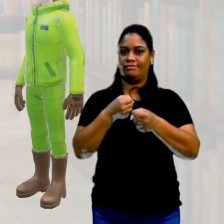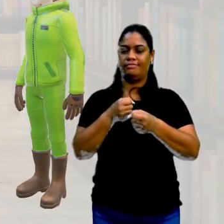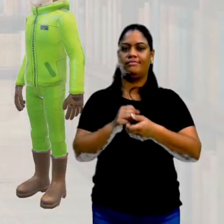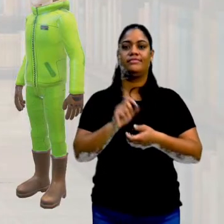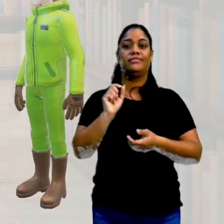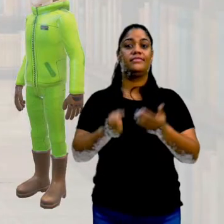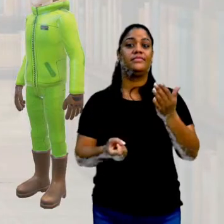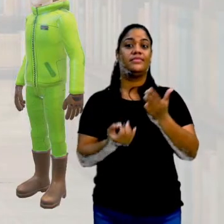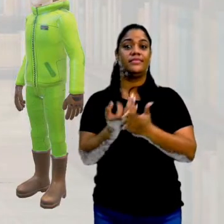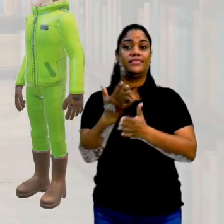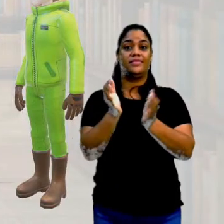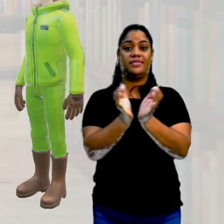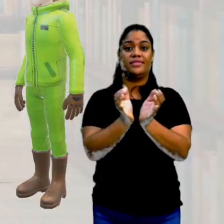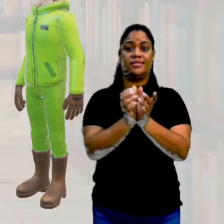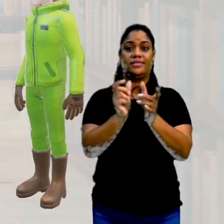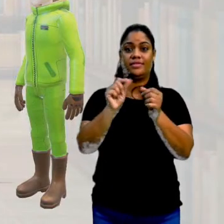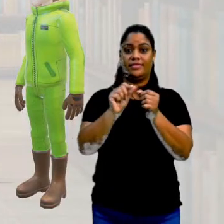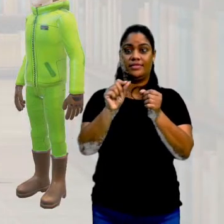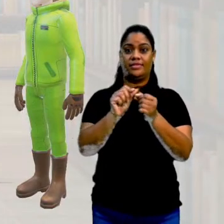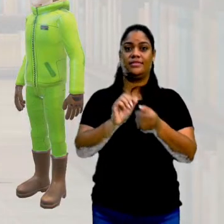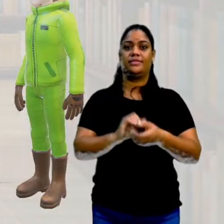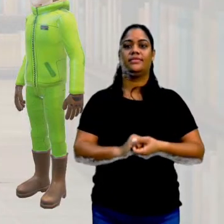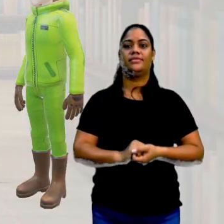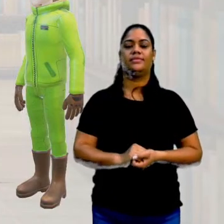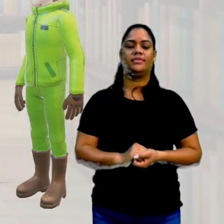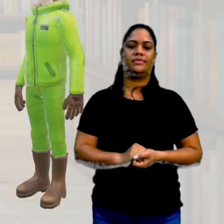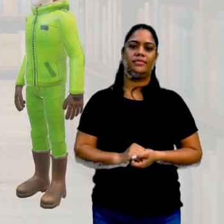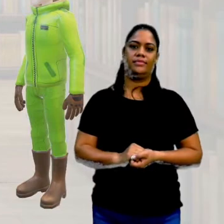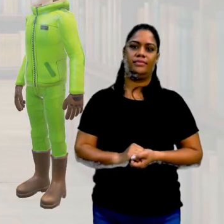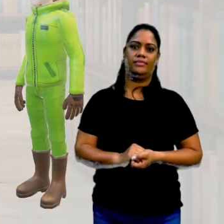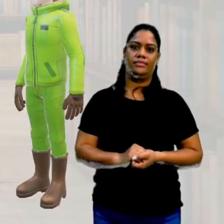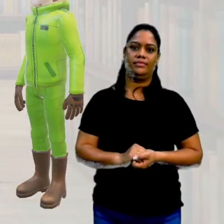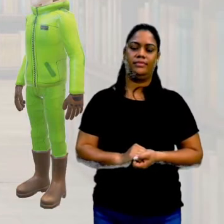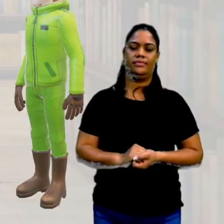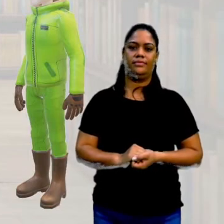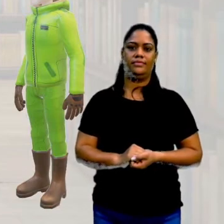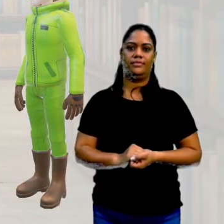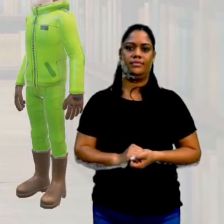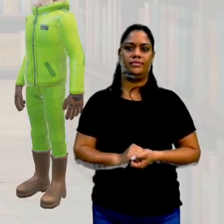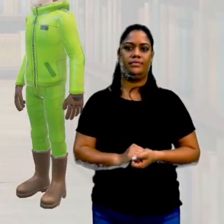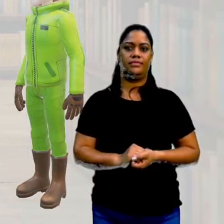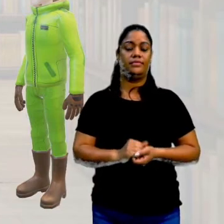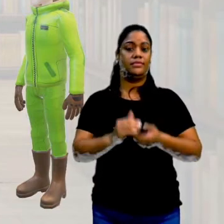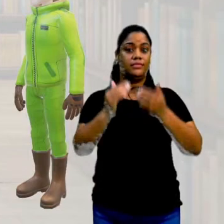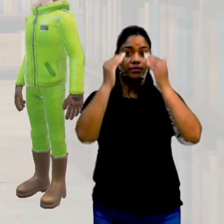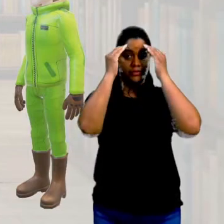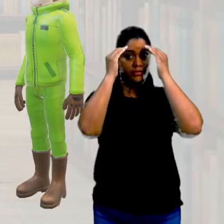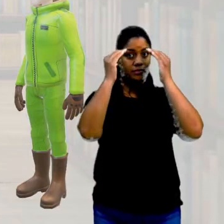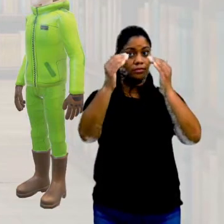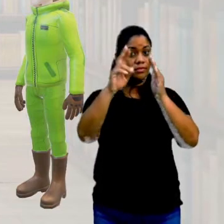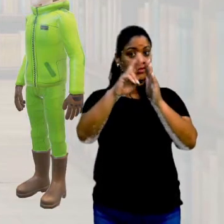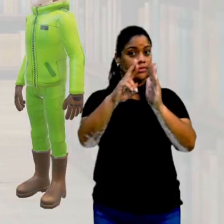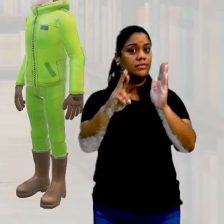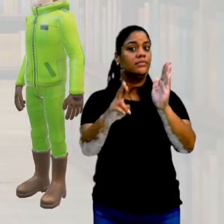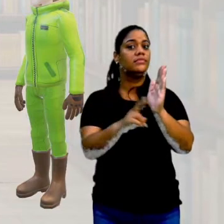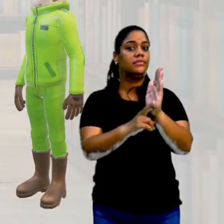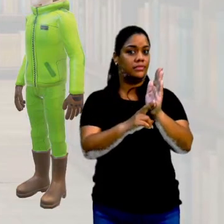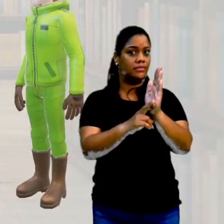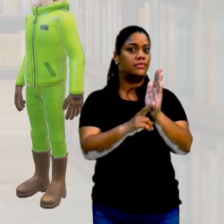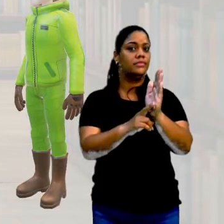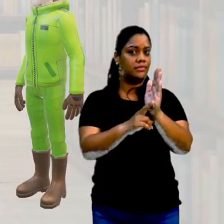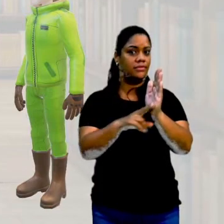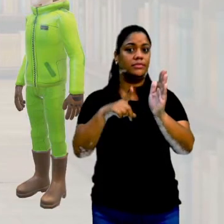Olha aqui o grupo formado. Nessa forma de escolha, a gente obedeceu uma ordem. A gente obedeceu um